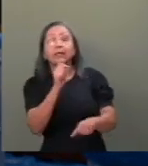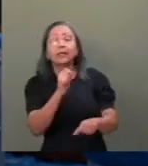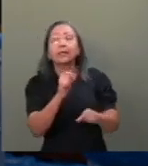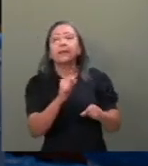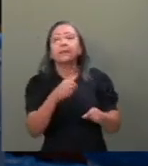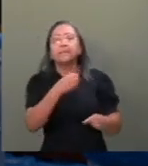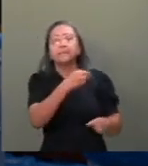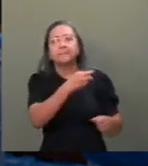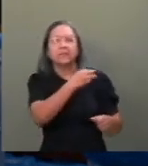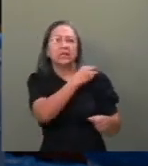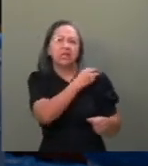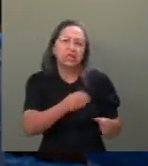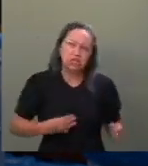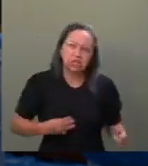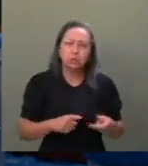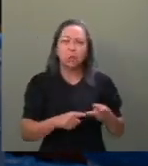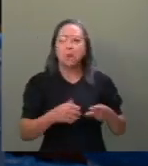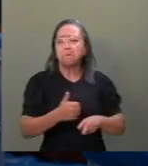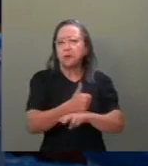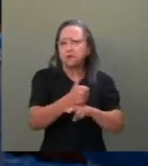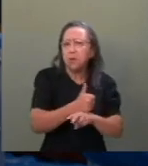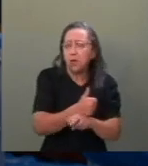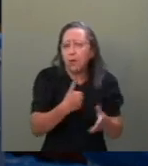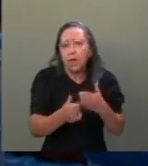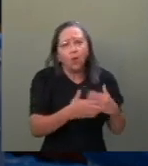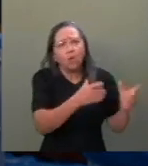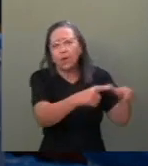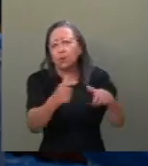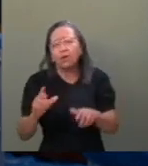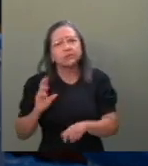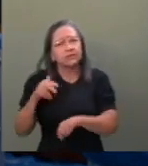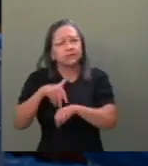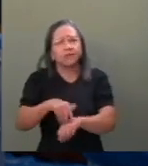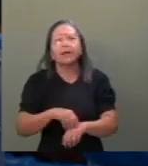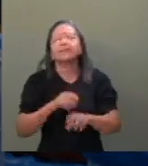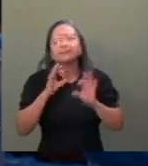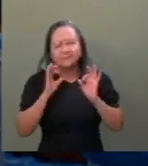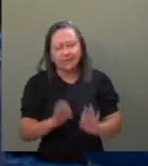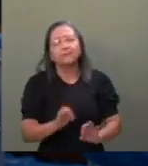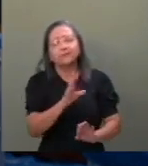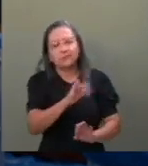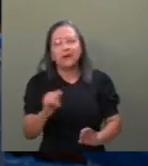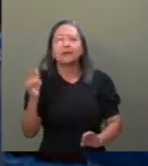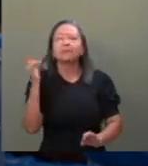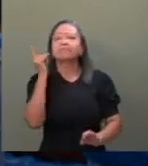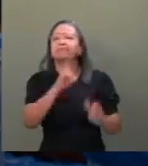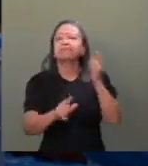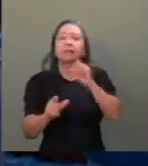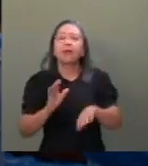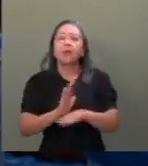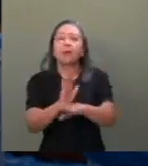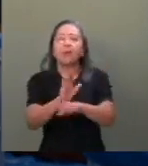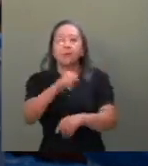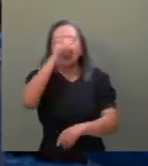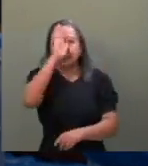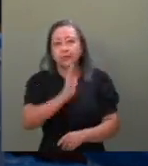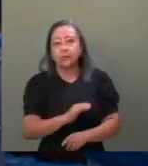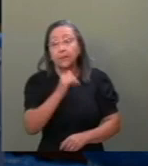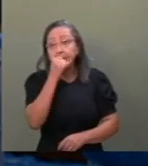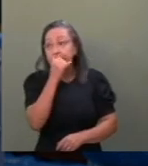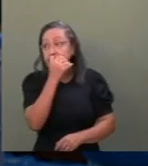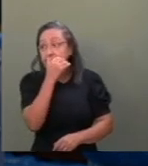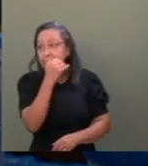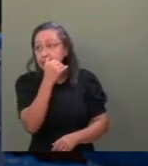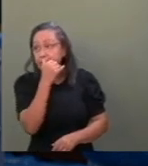ministro, se como profissional, enfim. Aonde você estiver, não há dúvida nenhuma que você dará a contribuição que o Brasil precisa. Você